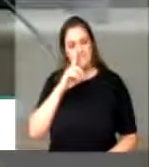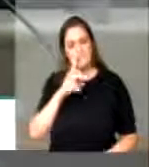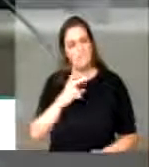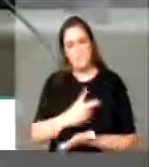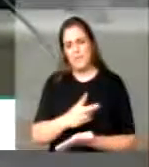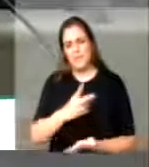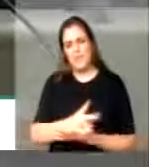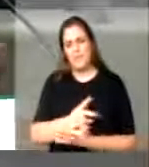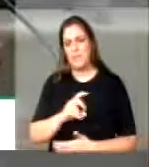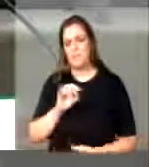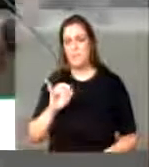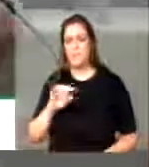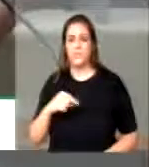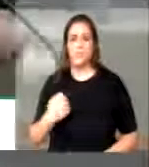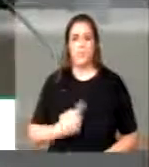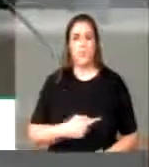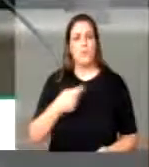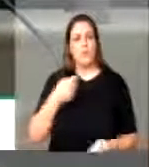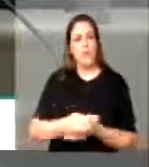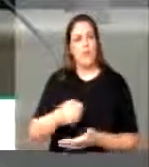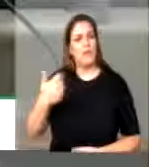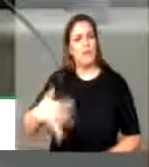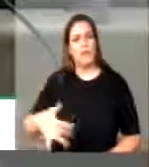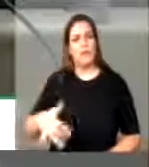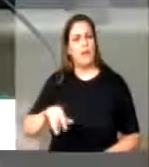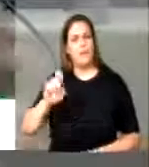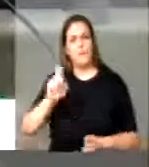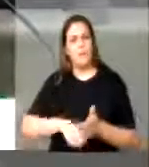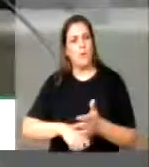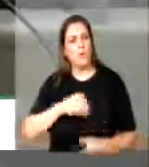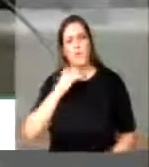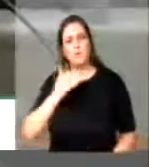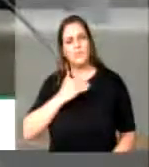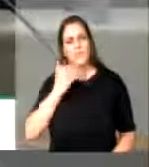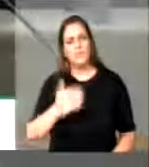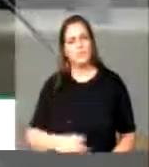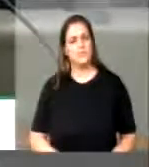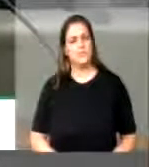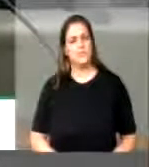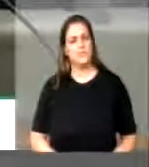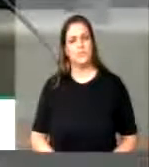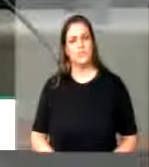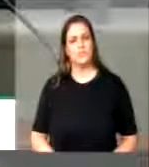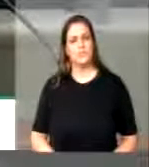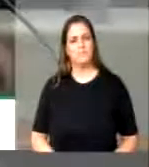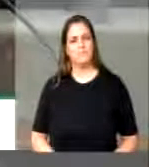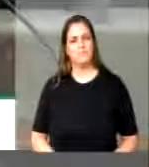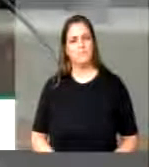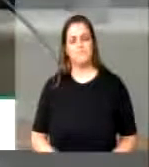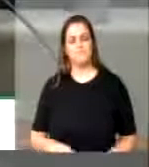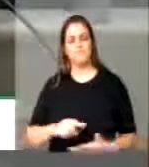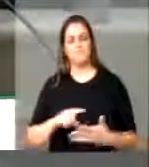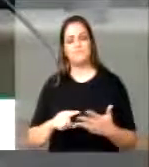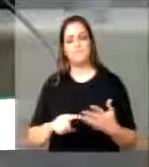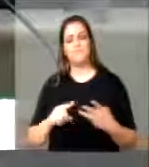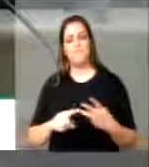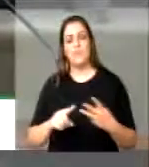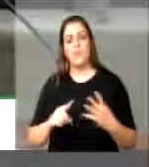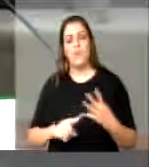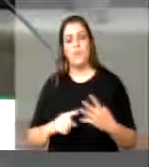impostos, como já vem sendo anunciado pelo governo. A terceira e quarta matéria, que são